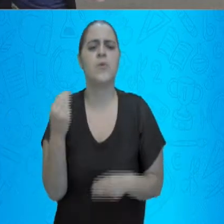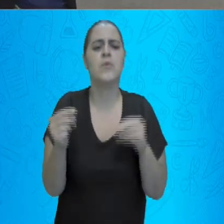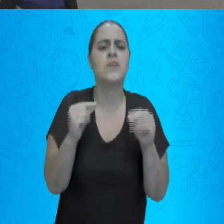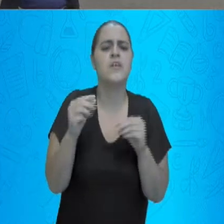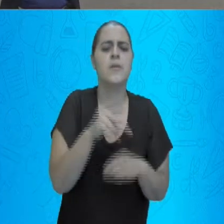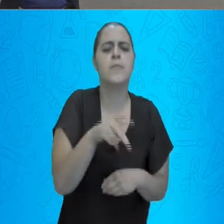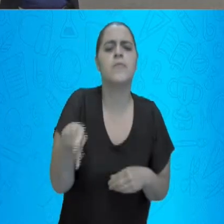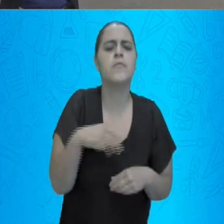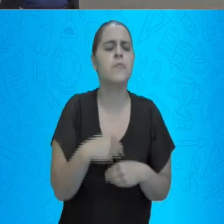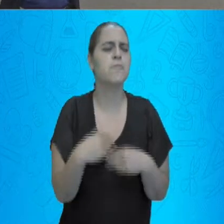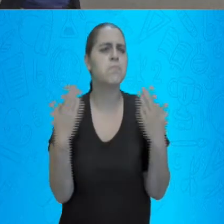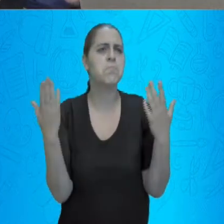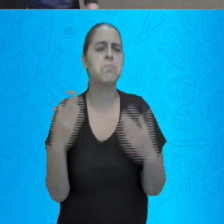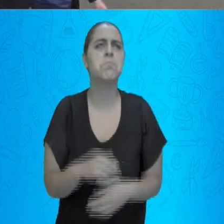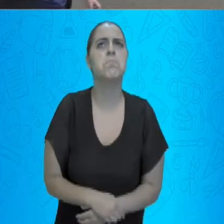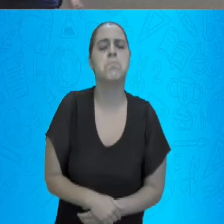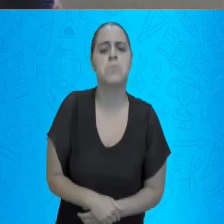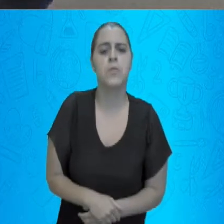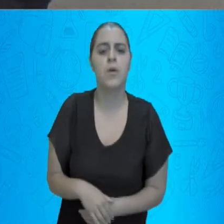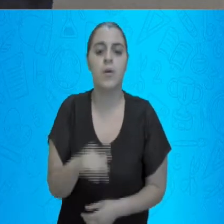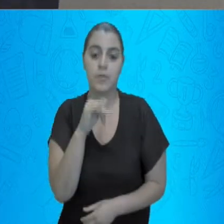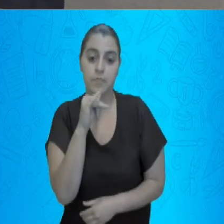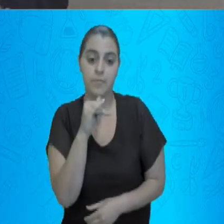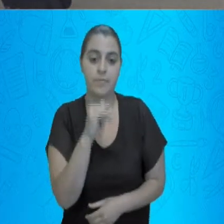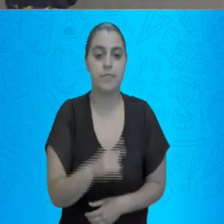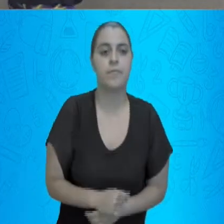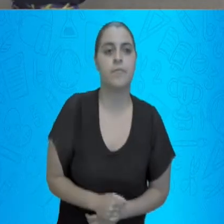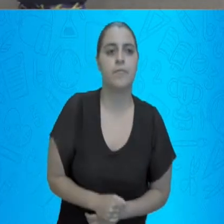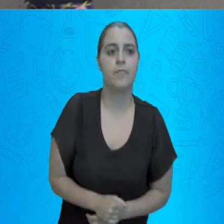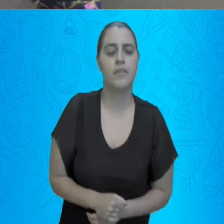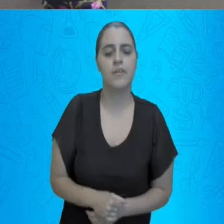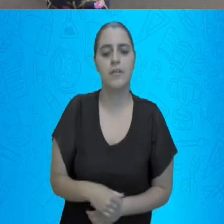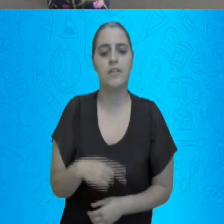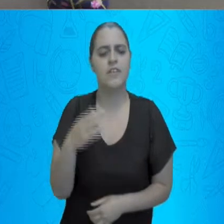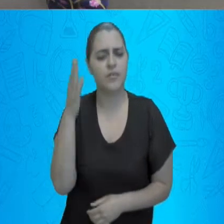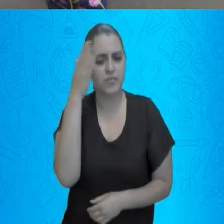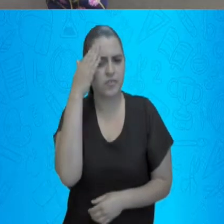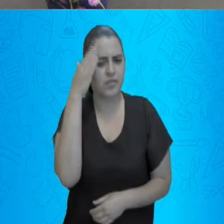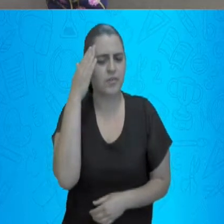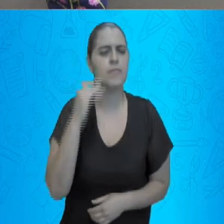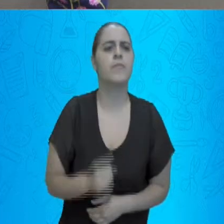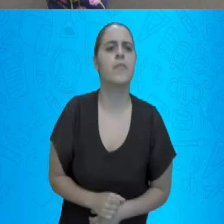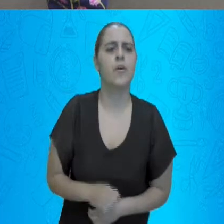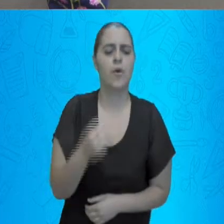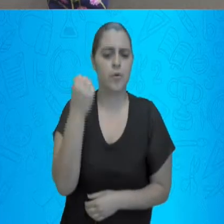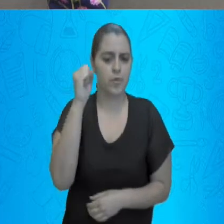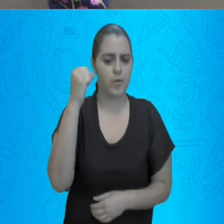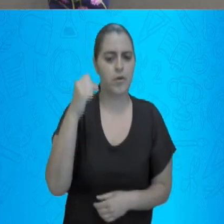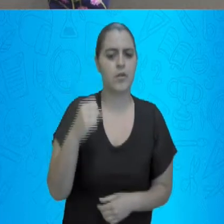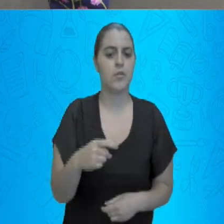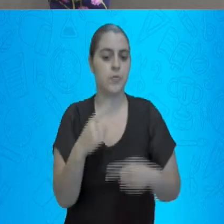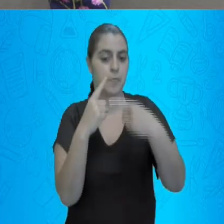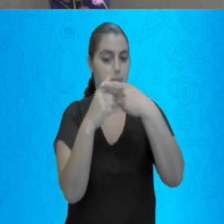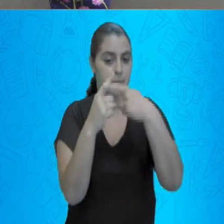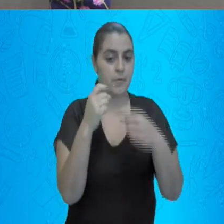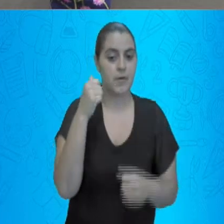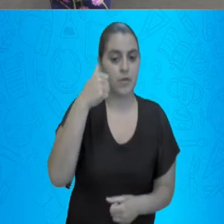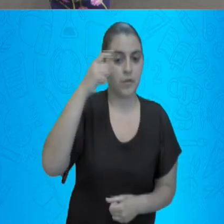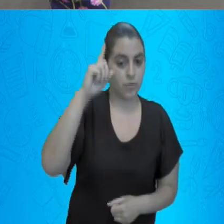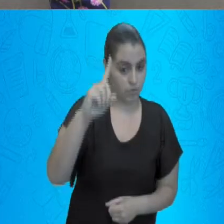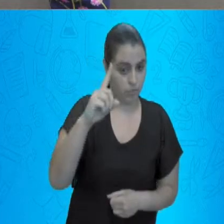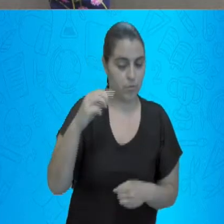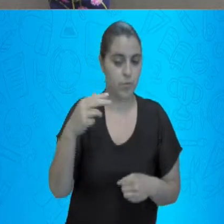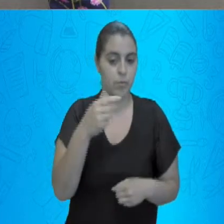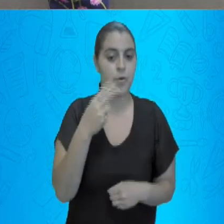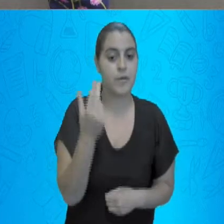é isso? O que isso quer dizer? Olha o exemplo aqui, ó. Se eu já sei que 8 mais 1 é igual